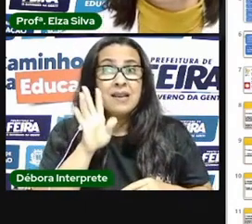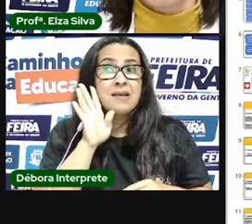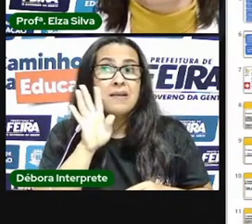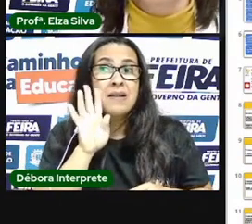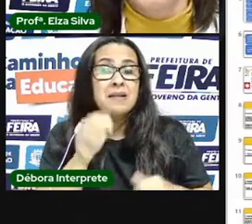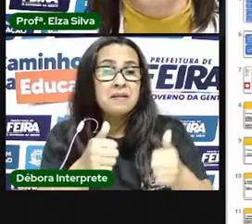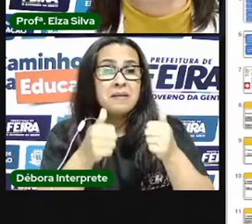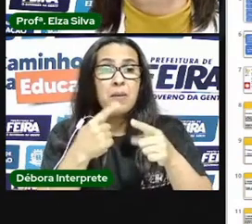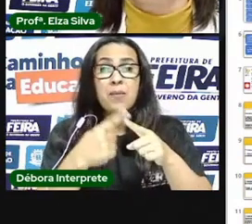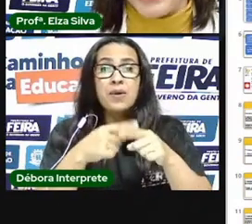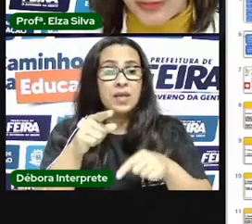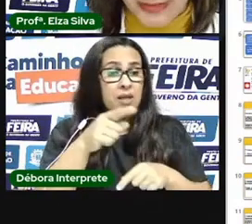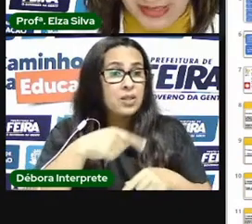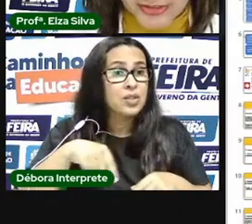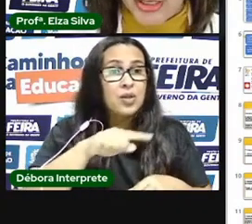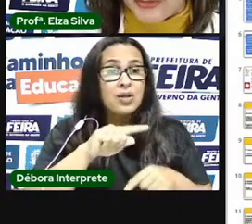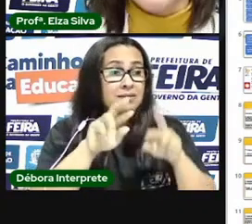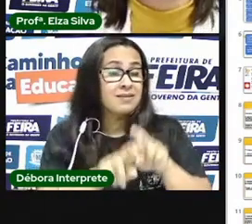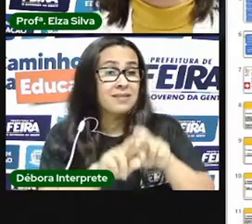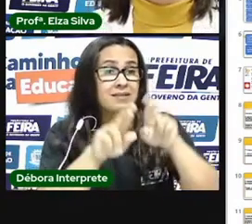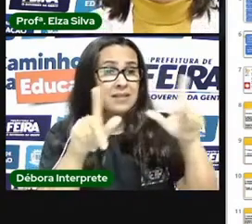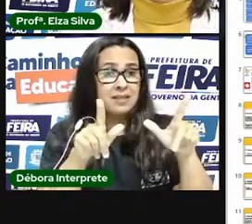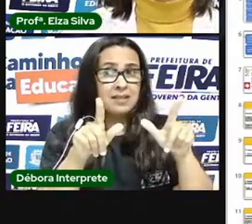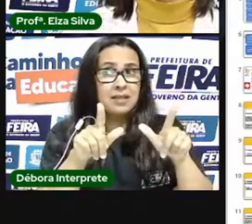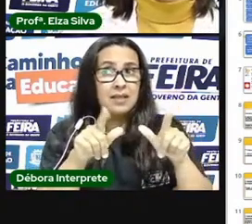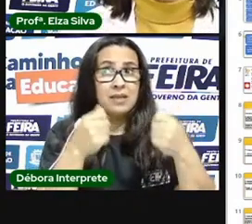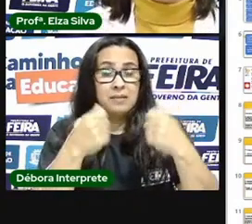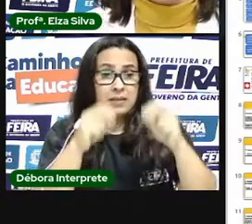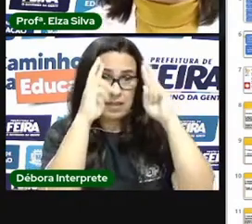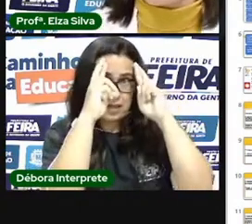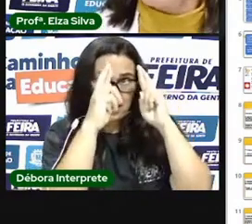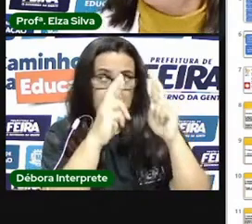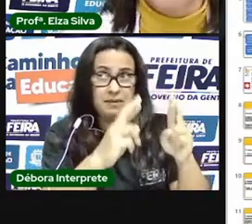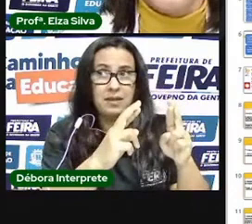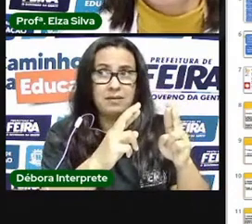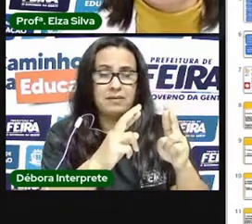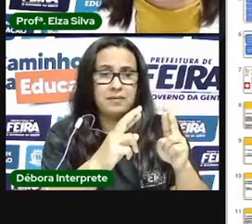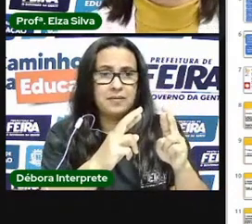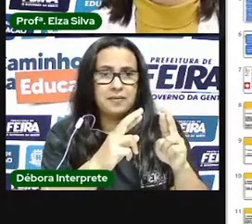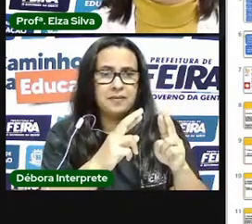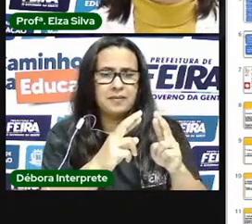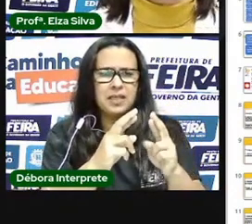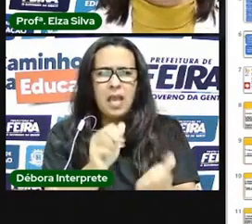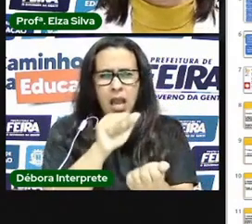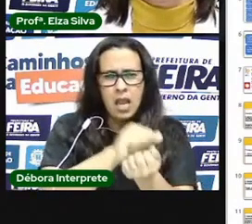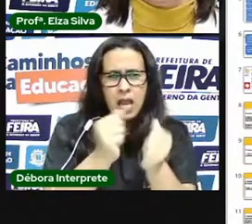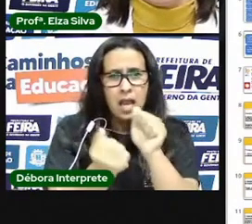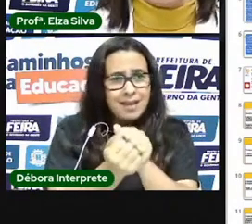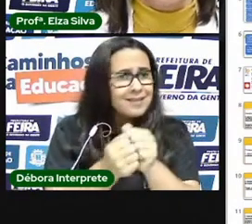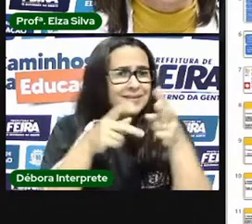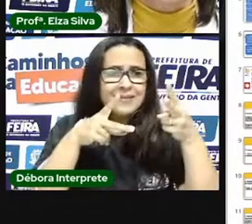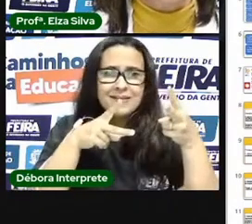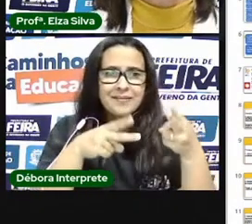precisa ser respeitado como prioridade em nossas vidas. E a arte não é diferente disso, gente.